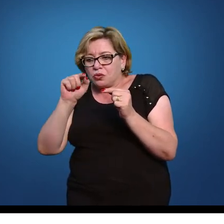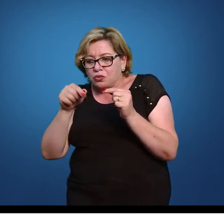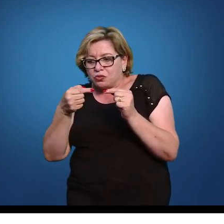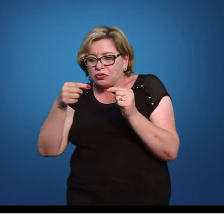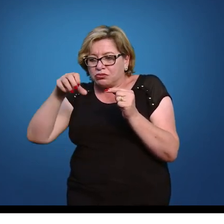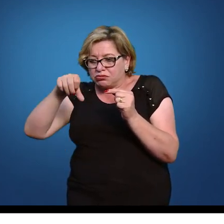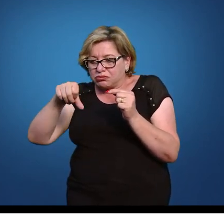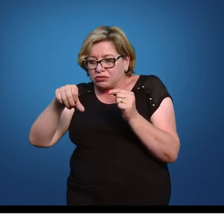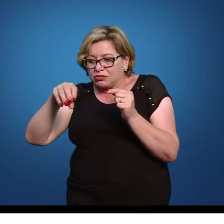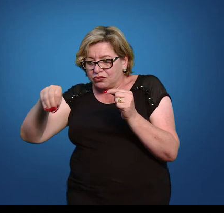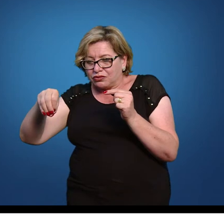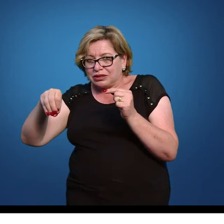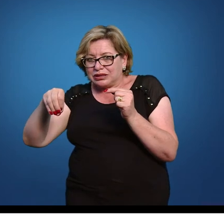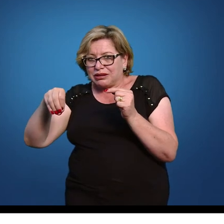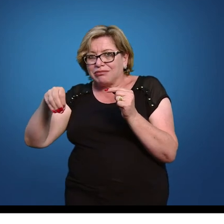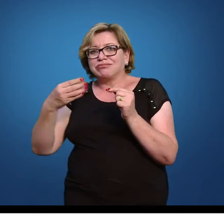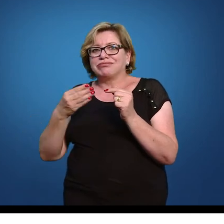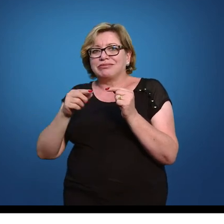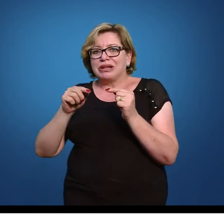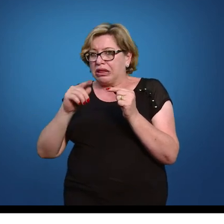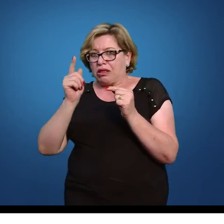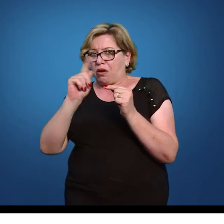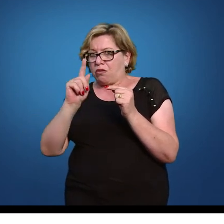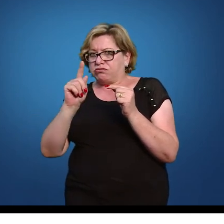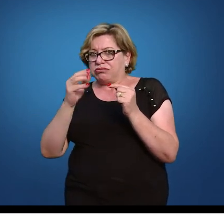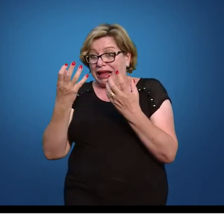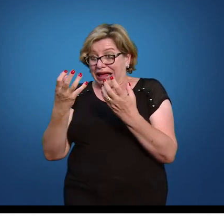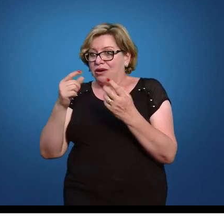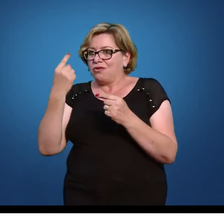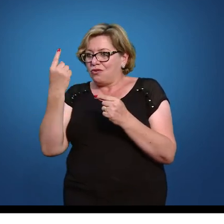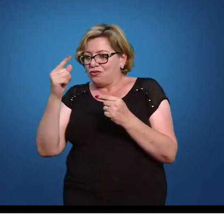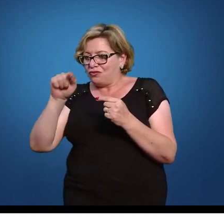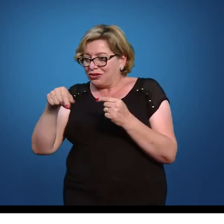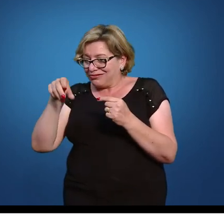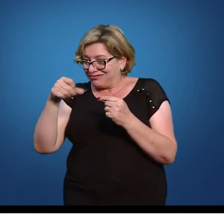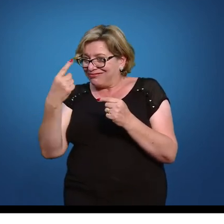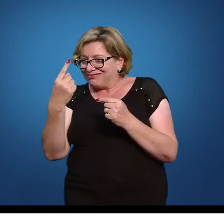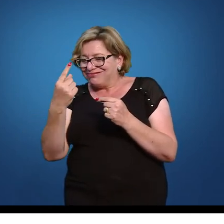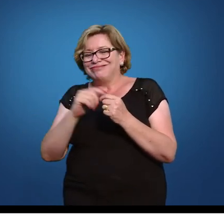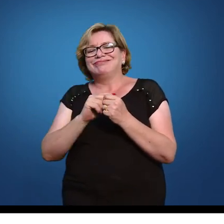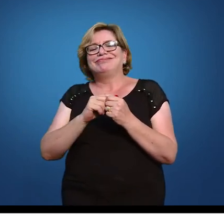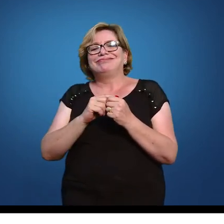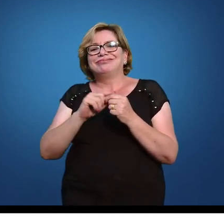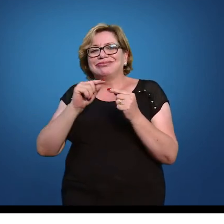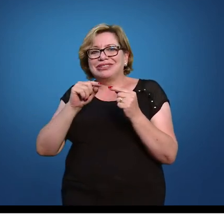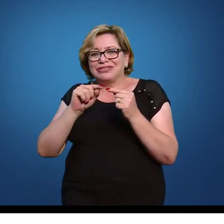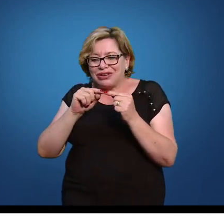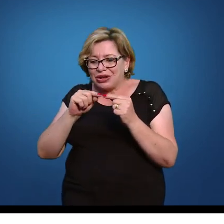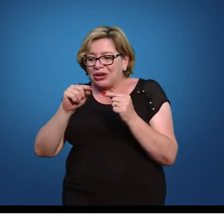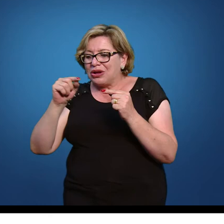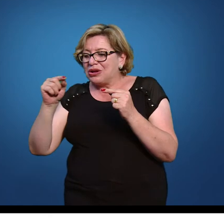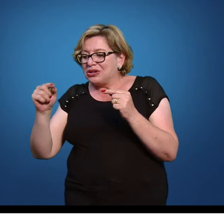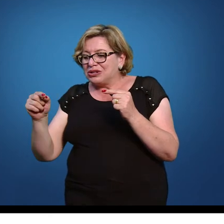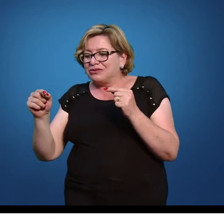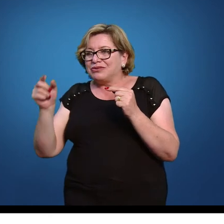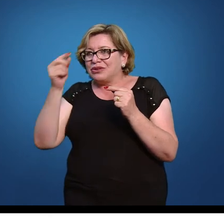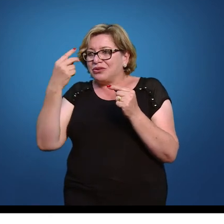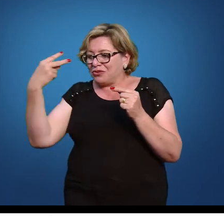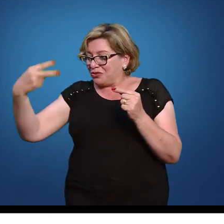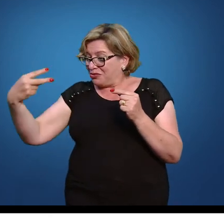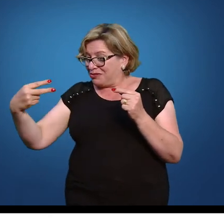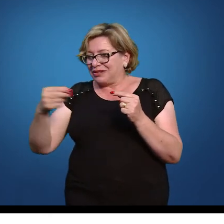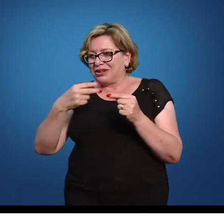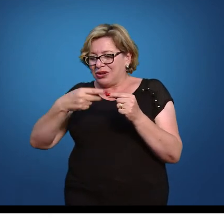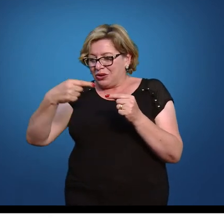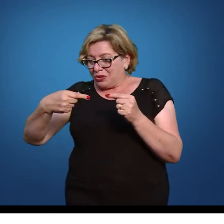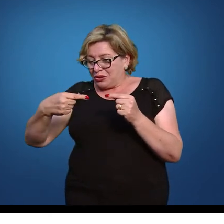,90 só que eu não quero 1,90 eu quero exatamente 1,91 então eu não vou pegar o primeiro valor